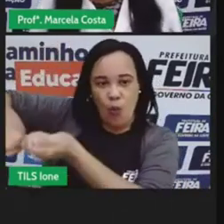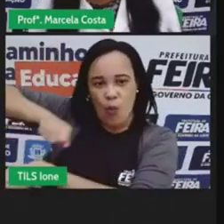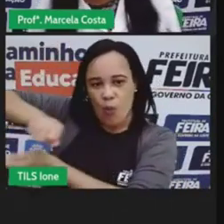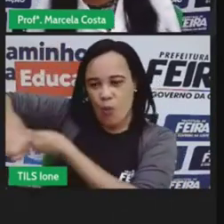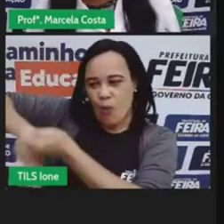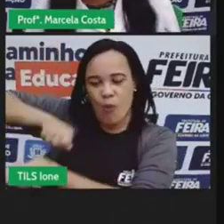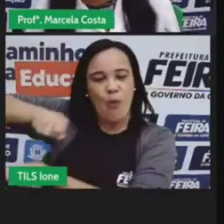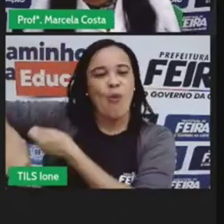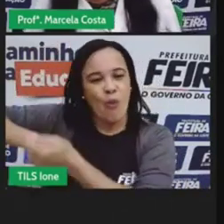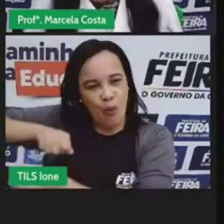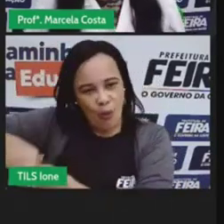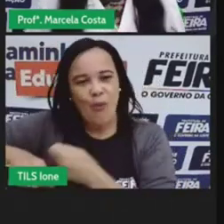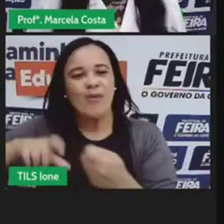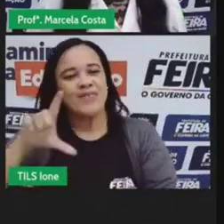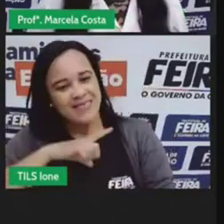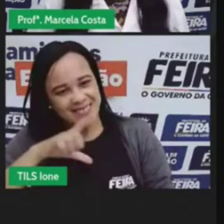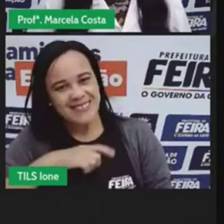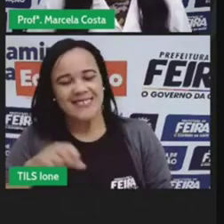reutilizar